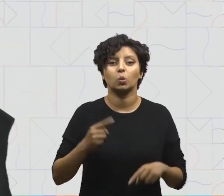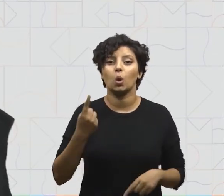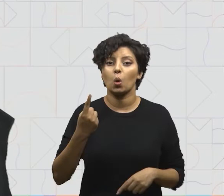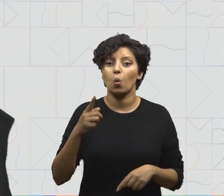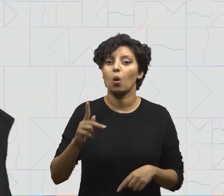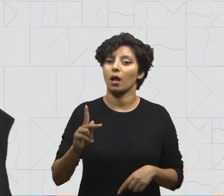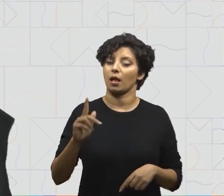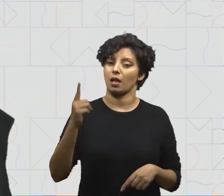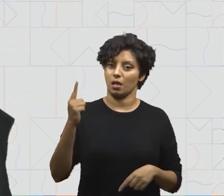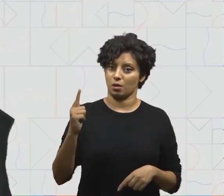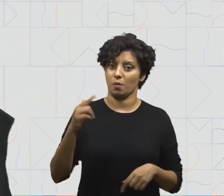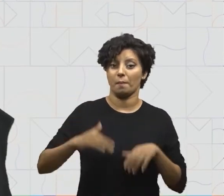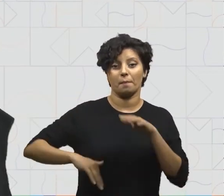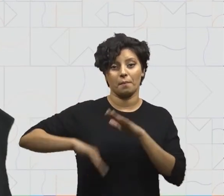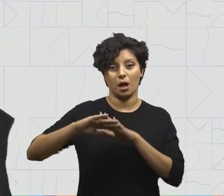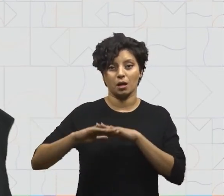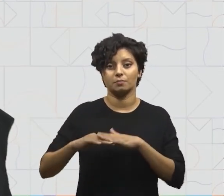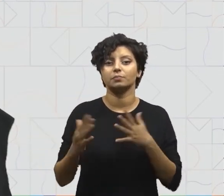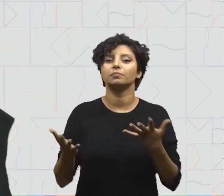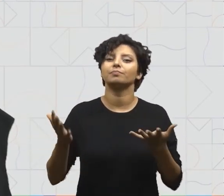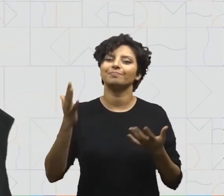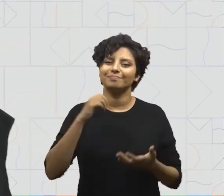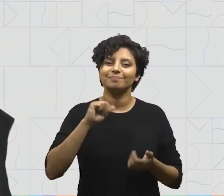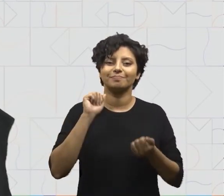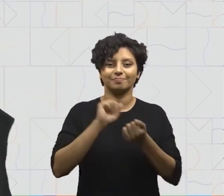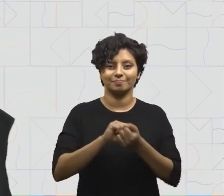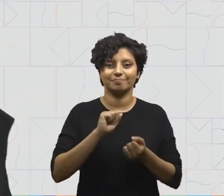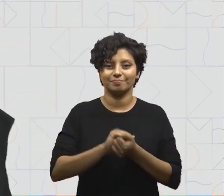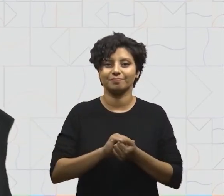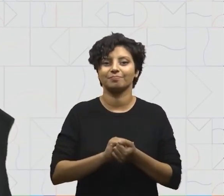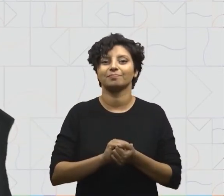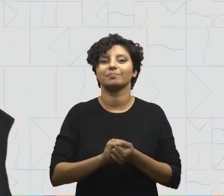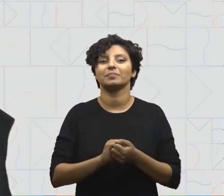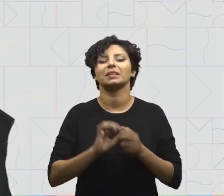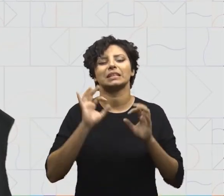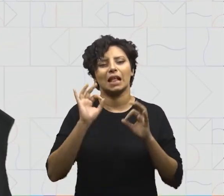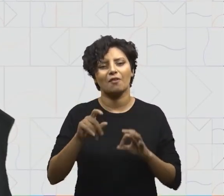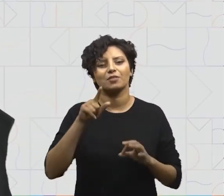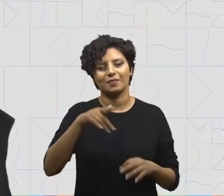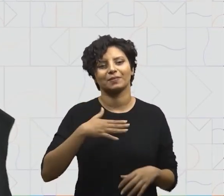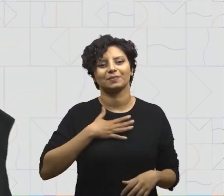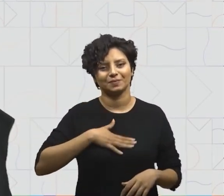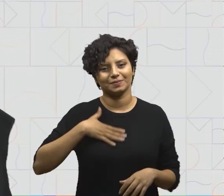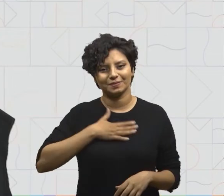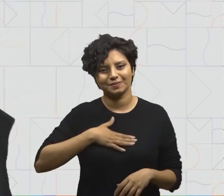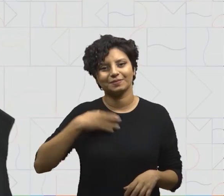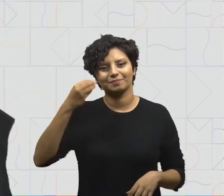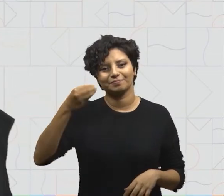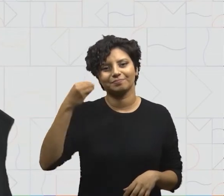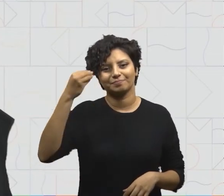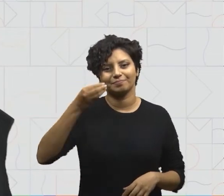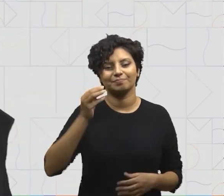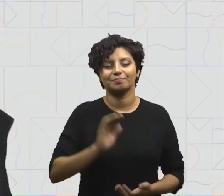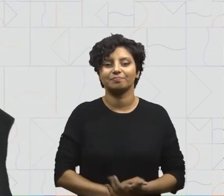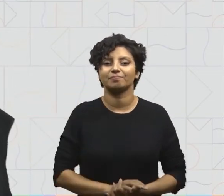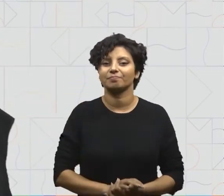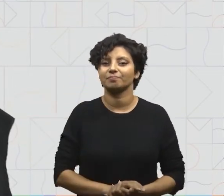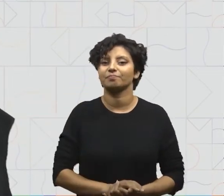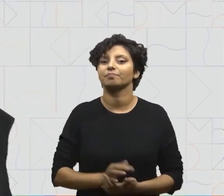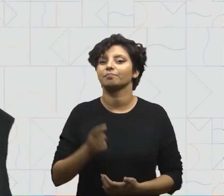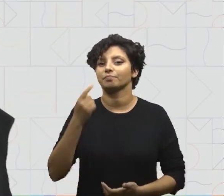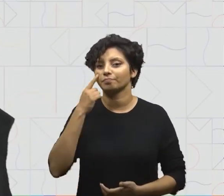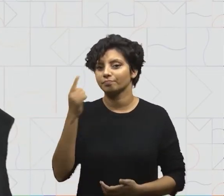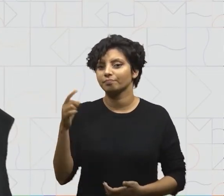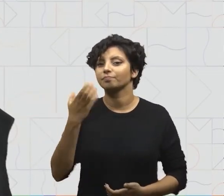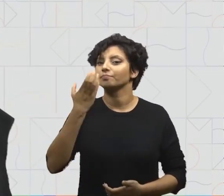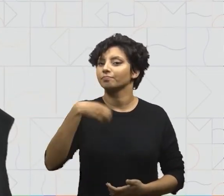um quilo. Então, venha comigo, que eu lhe garanto que você vai gostar dessa experiência. Eu trouxe